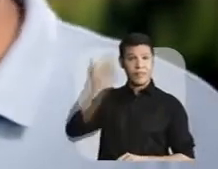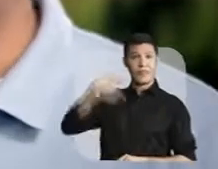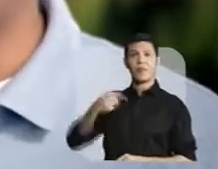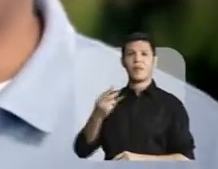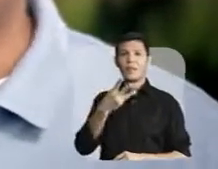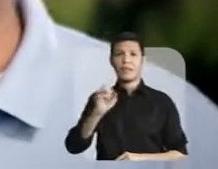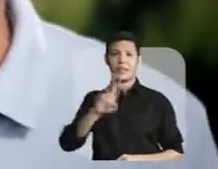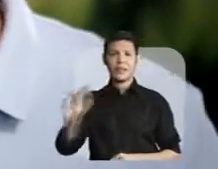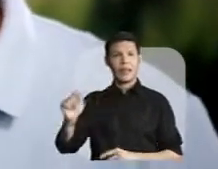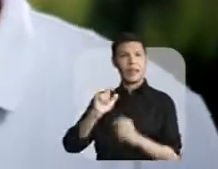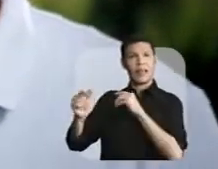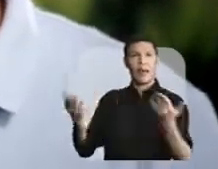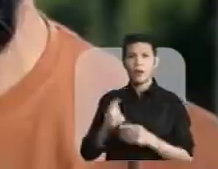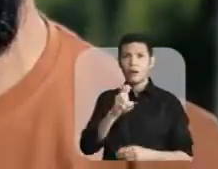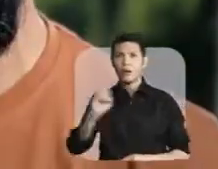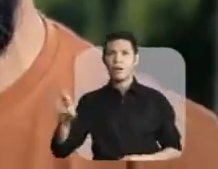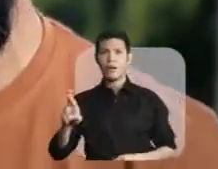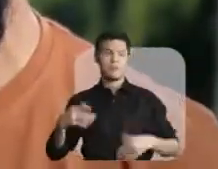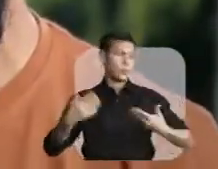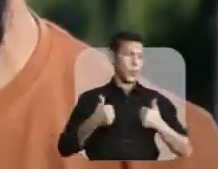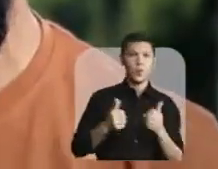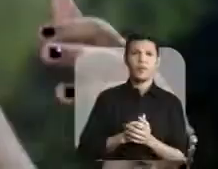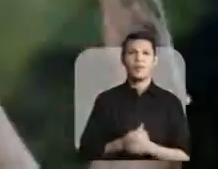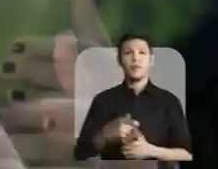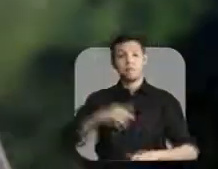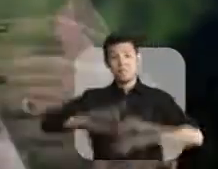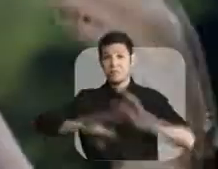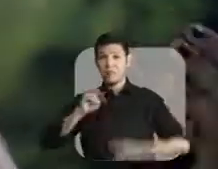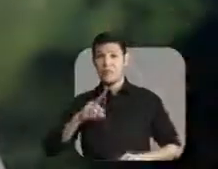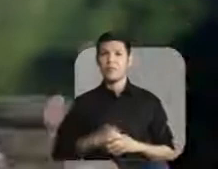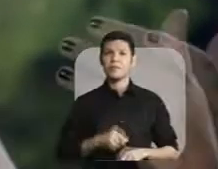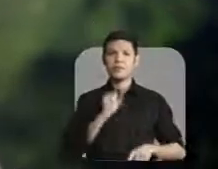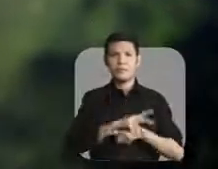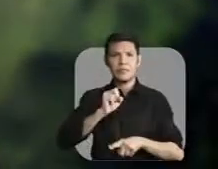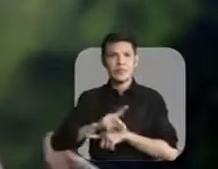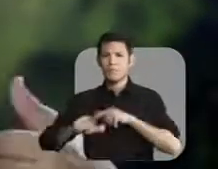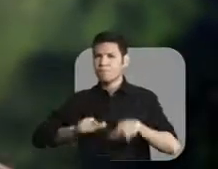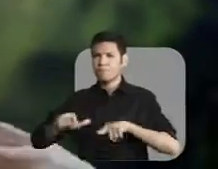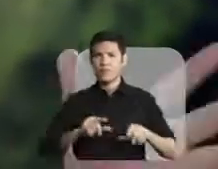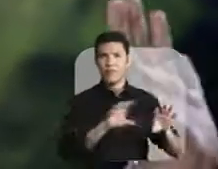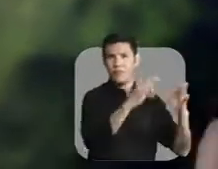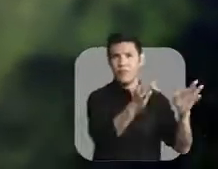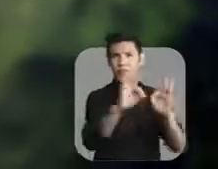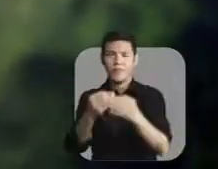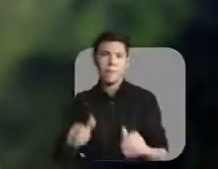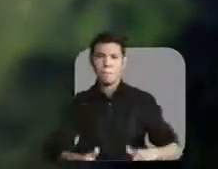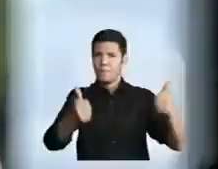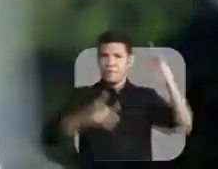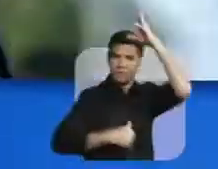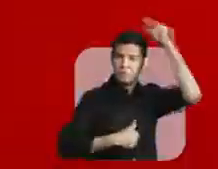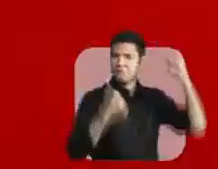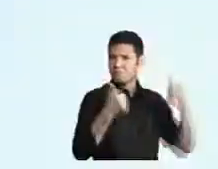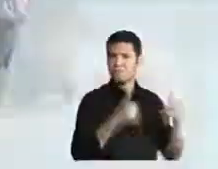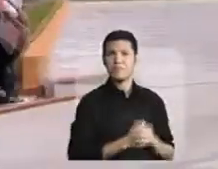30 reais, agora 500 reais. Ele vai se qualificar. Acrescentar mais empregos, mais rendas para a família e para o Amazonas como um todo.